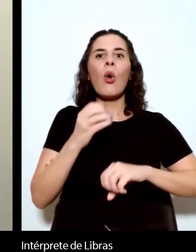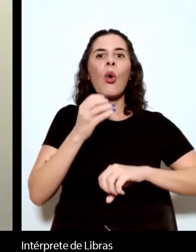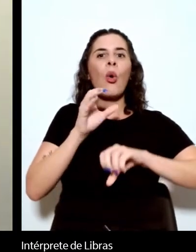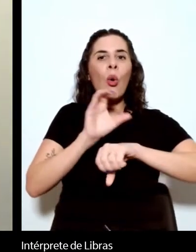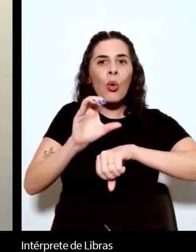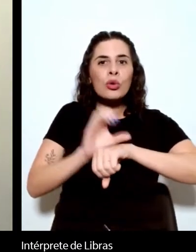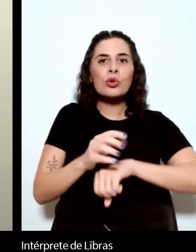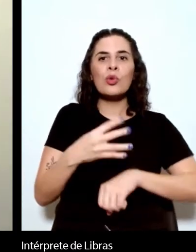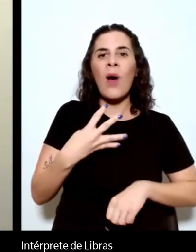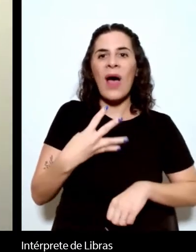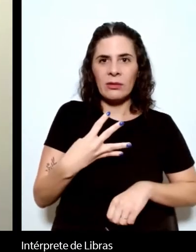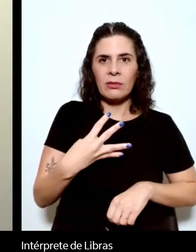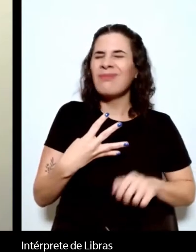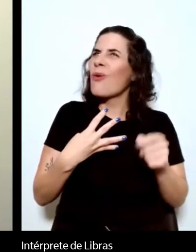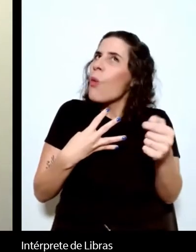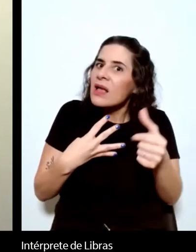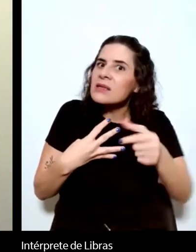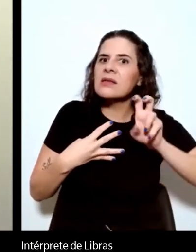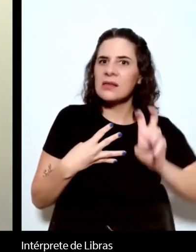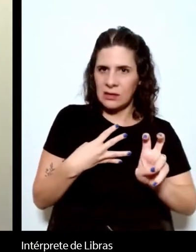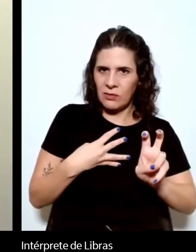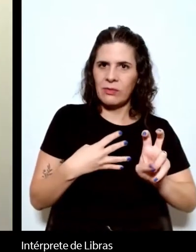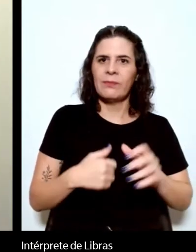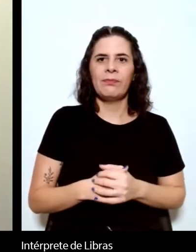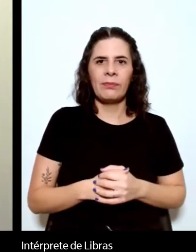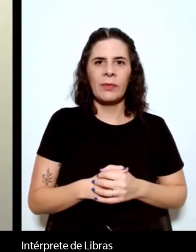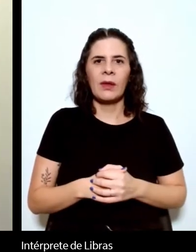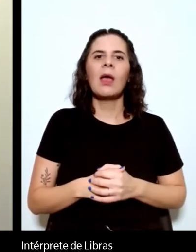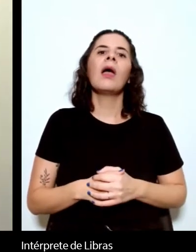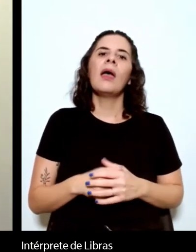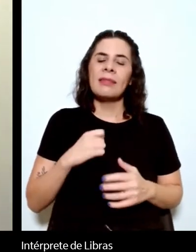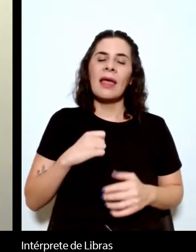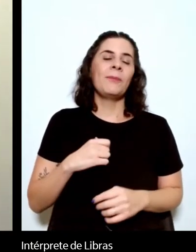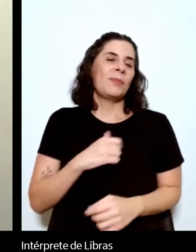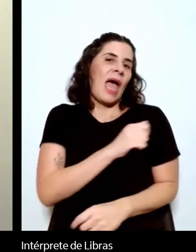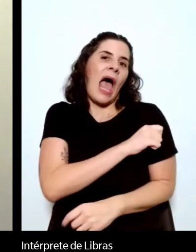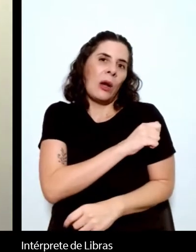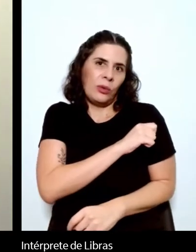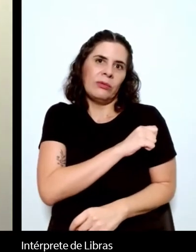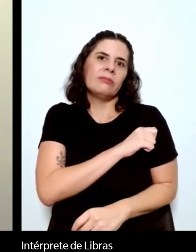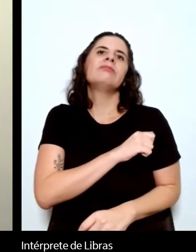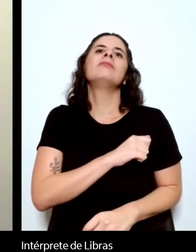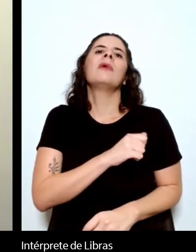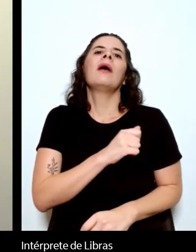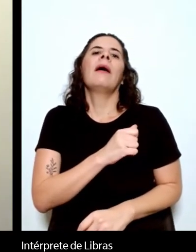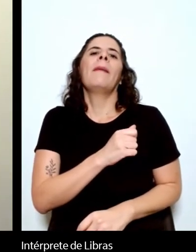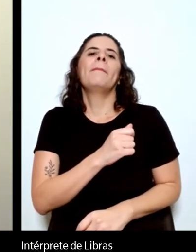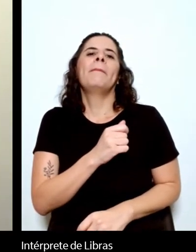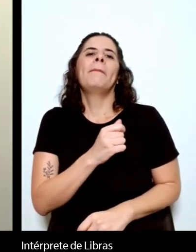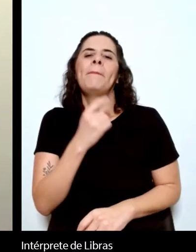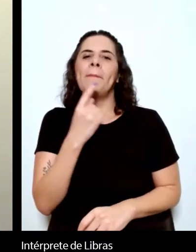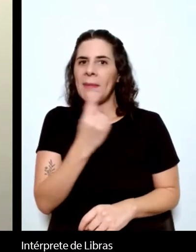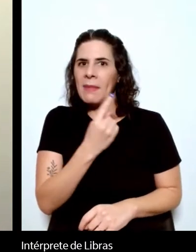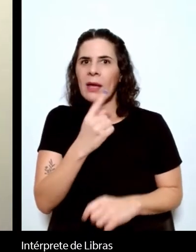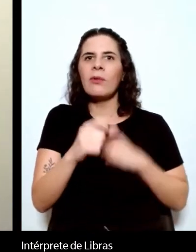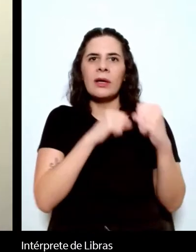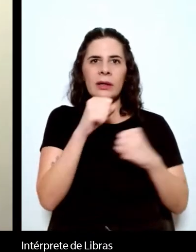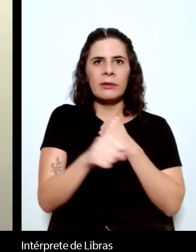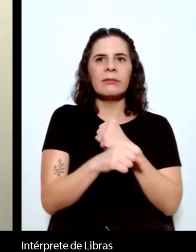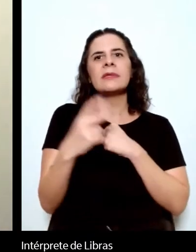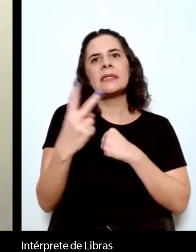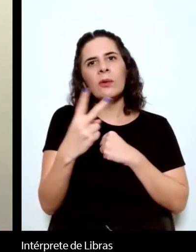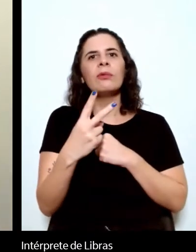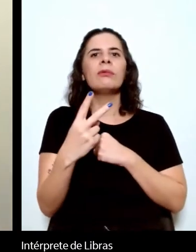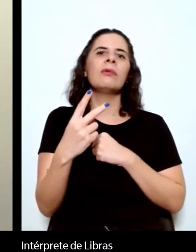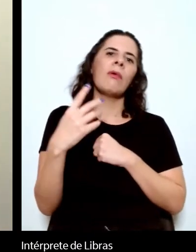quase em cinco cursos, eu ensino o Machado para os alunos do primeiro ano, do segundo e do quarto ano, nos cursos da cadeira de